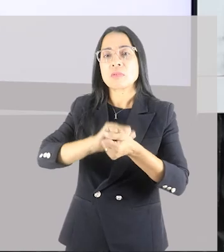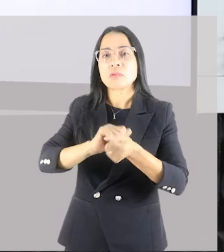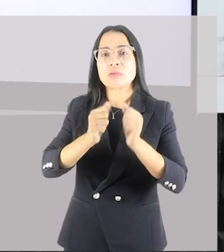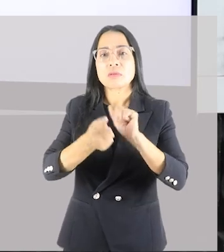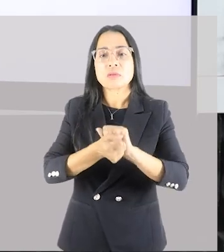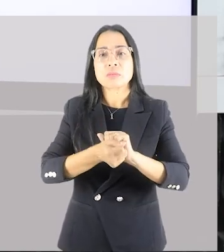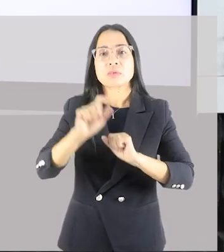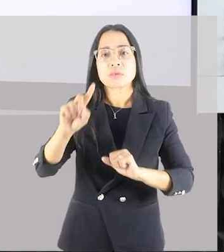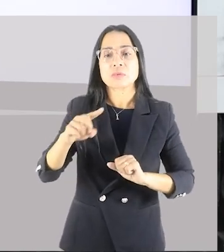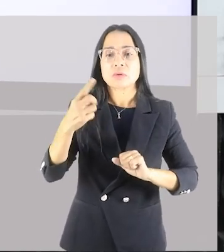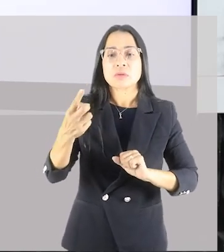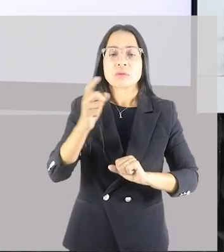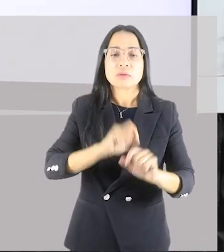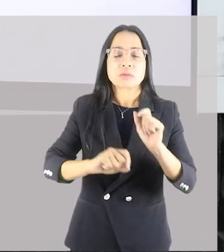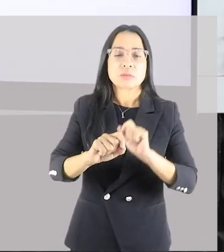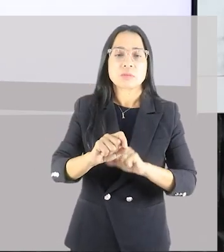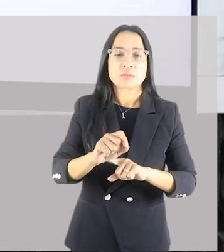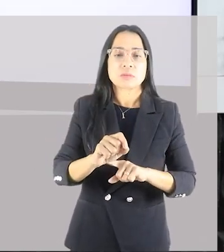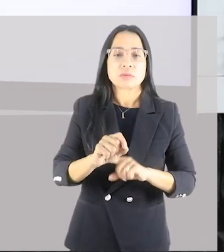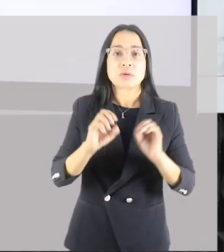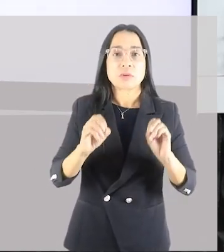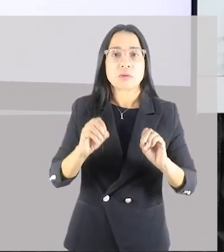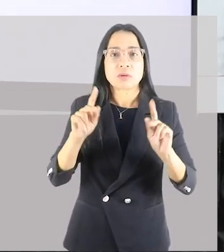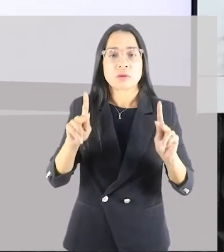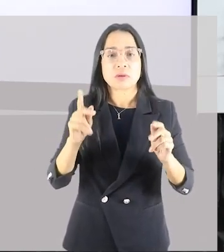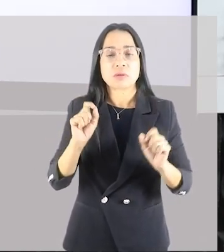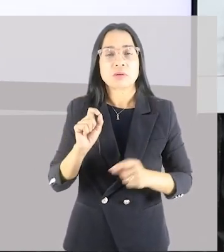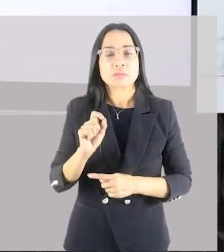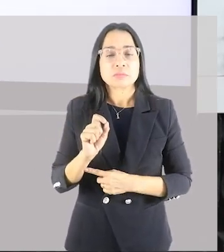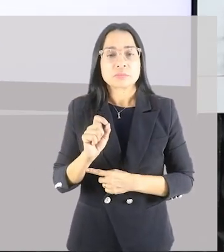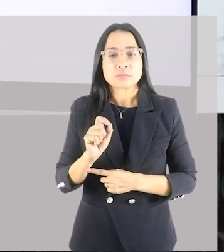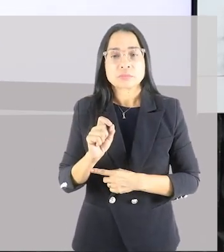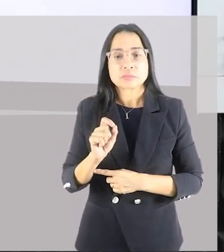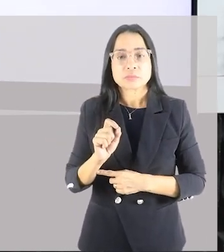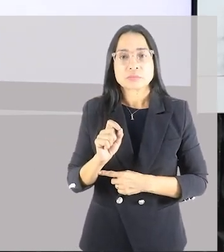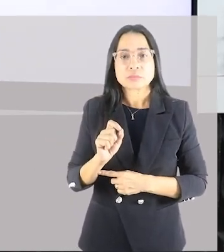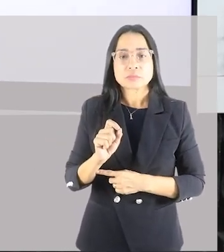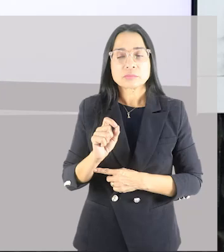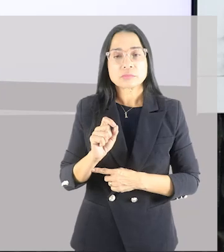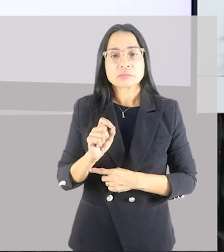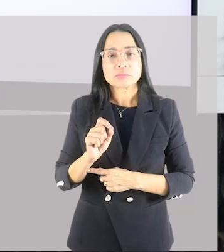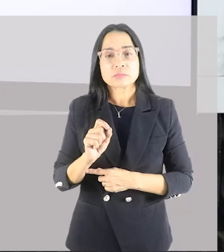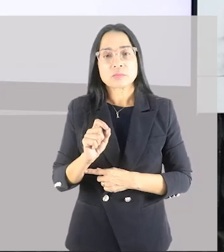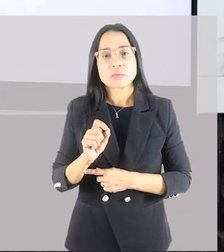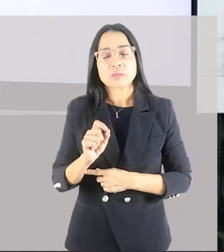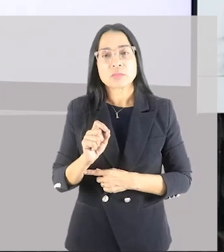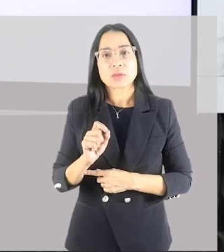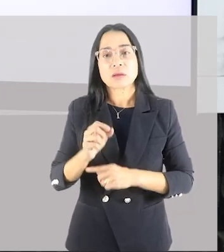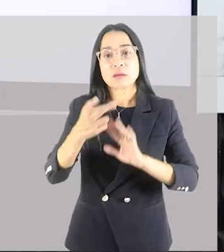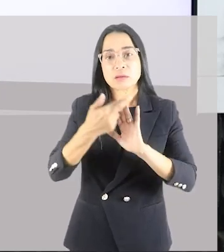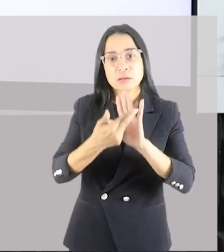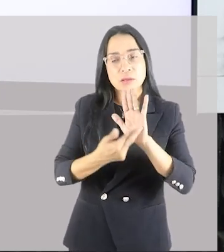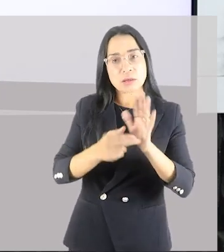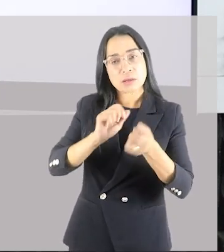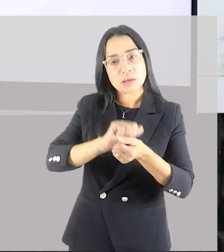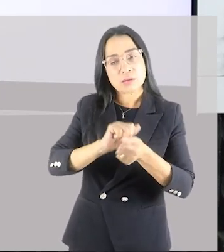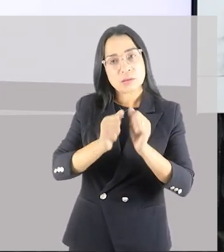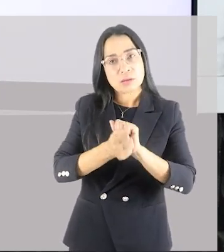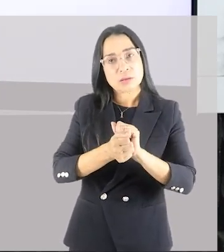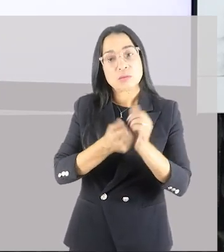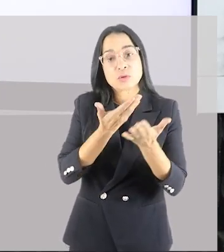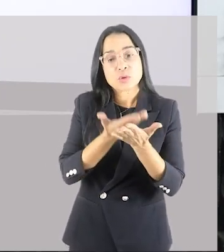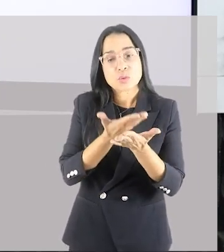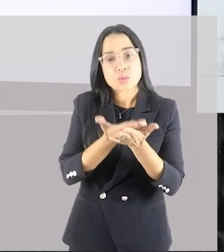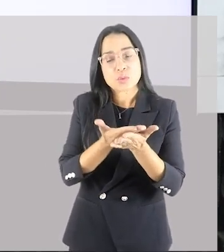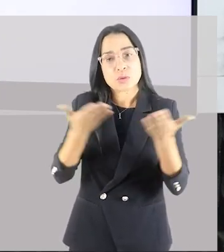adaptação. Beleza? Então esse é o princípio da adaptação com o qual nós falamos na aula